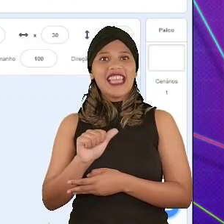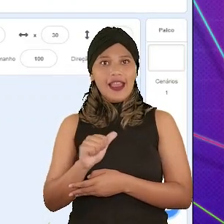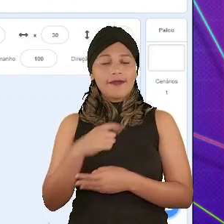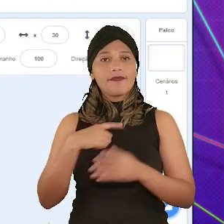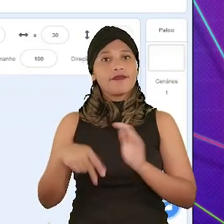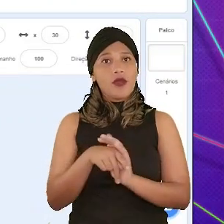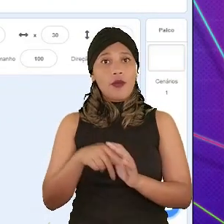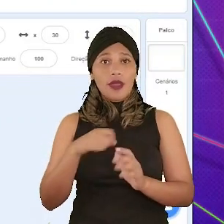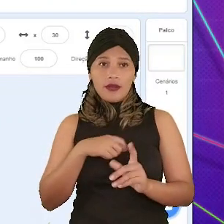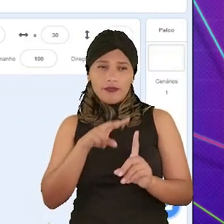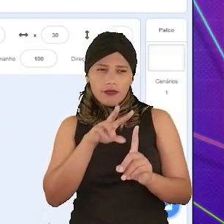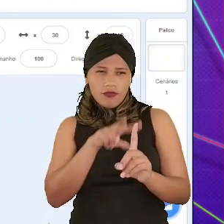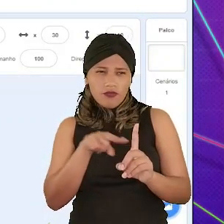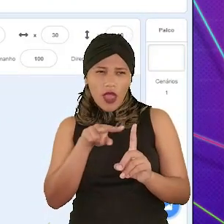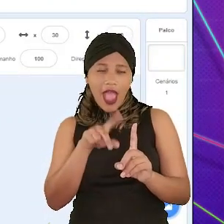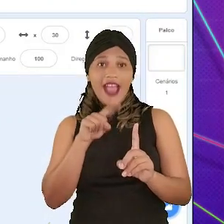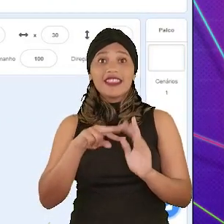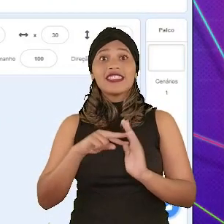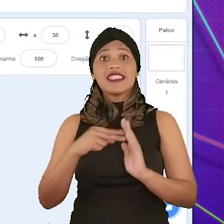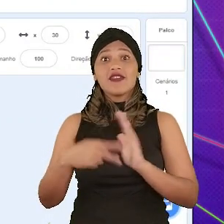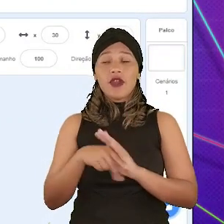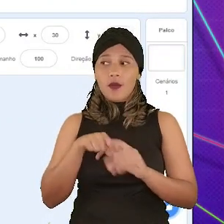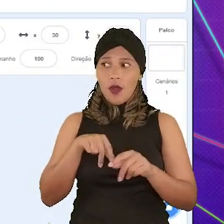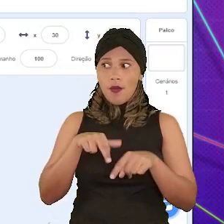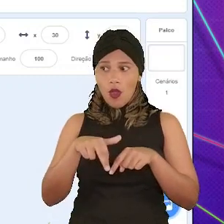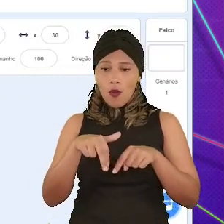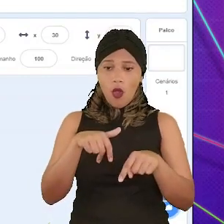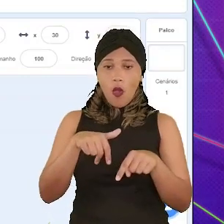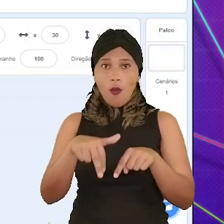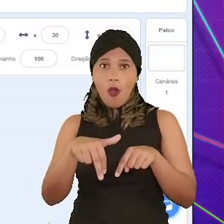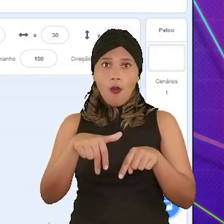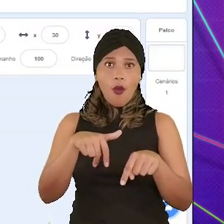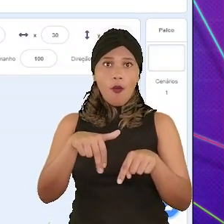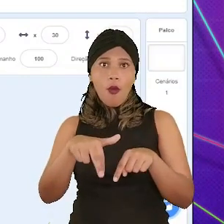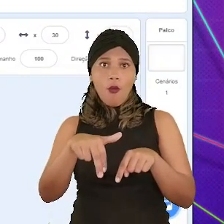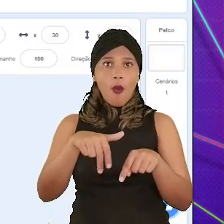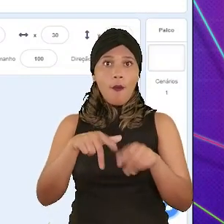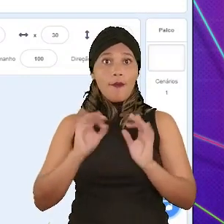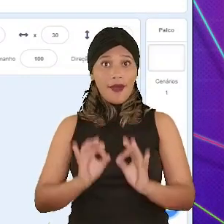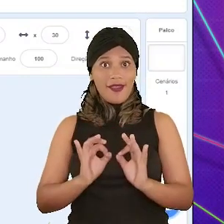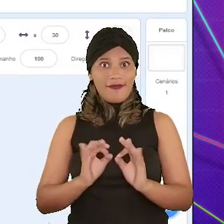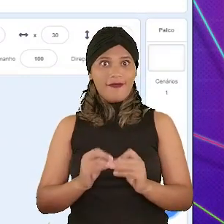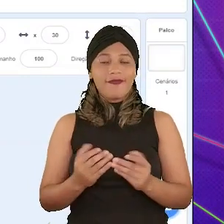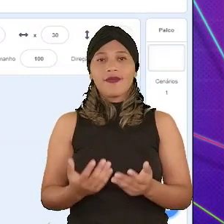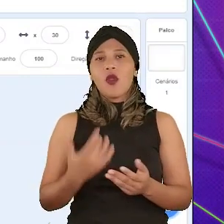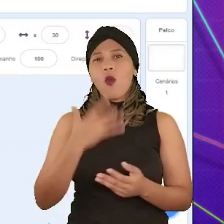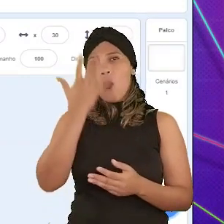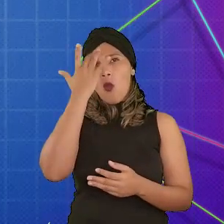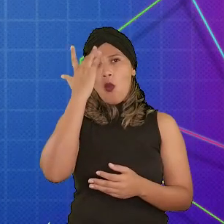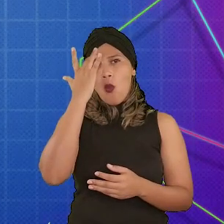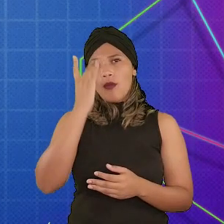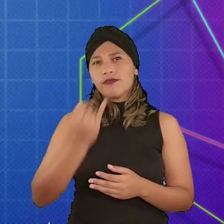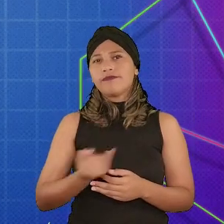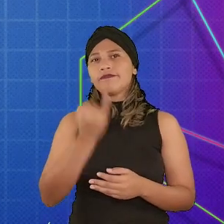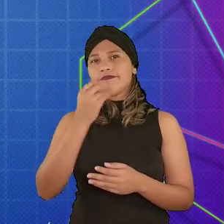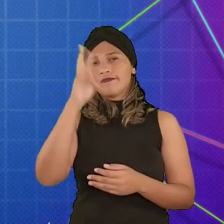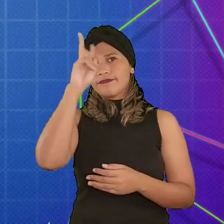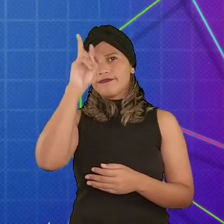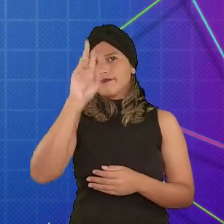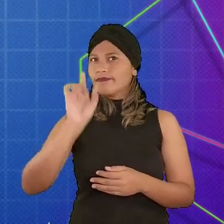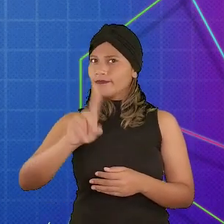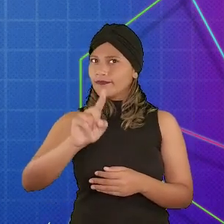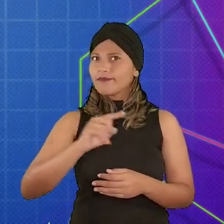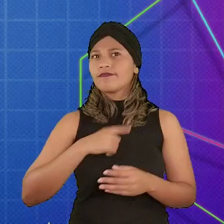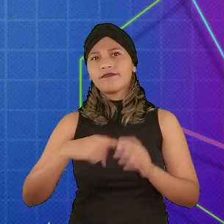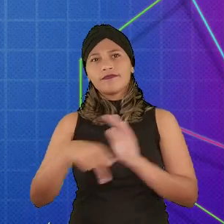que, como pudemos observar na janela de fantasias, está desenhada para nos dar a impressão de que o personagem está andando. Eu acho importante